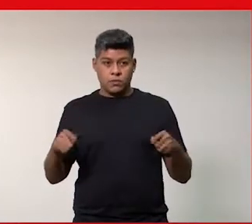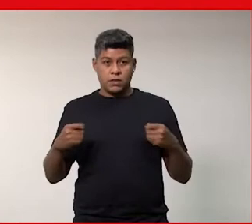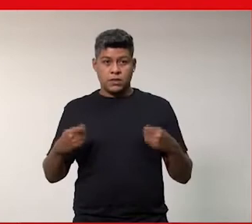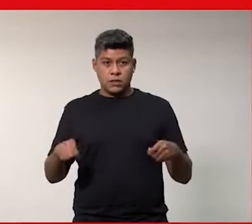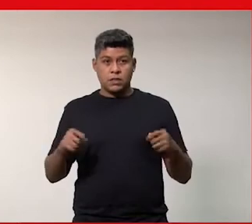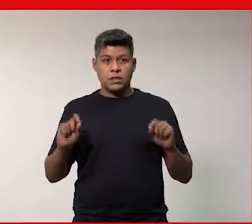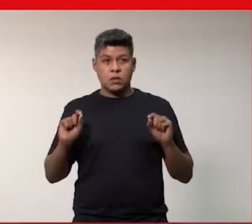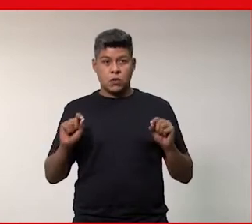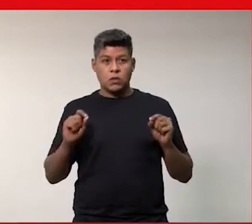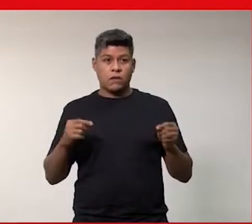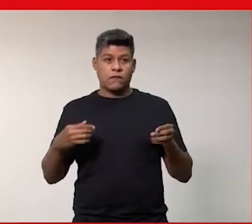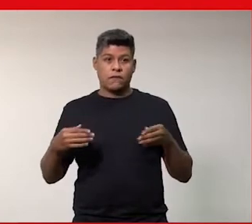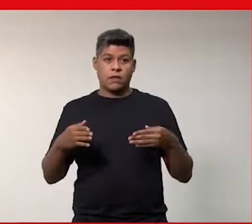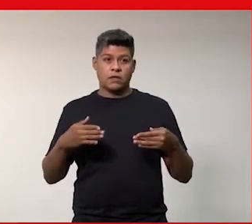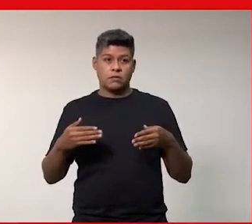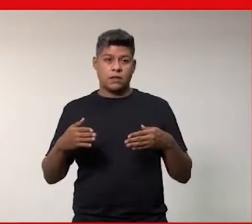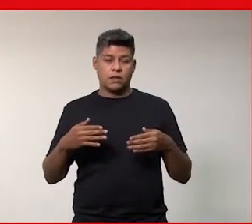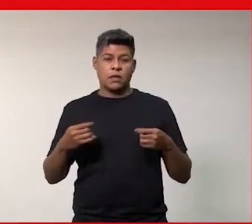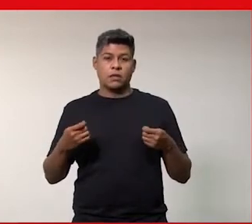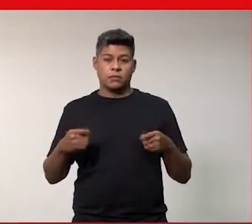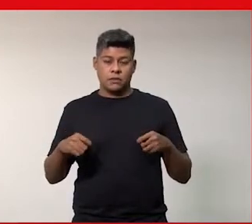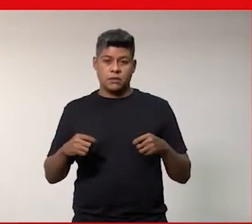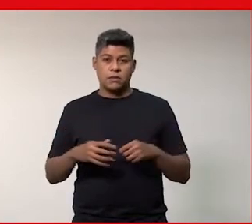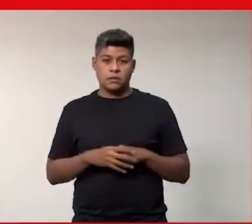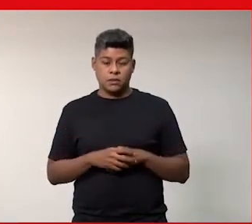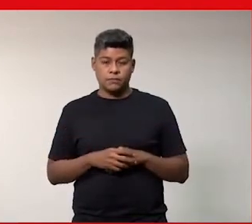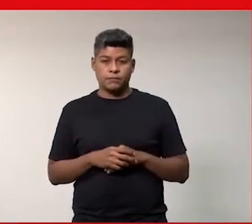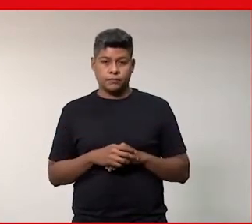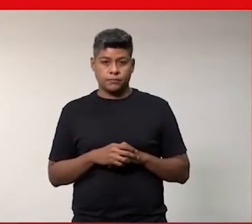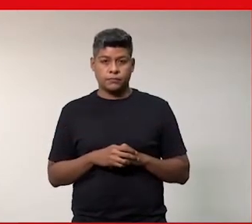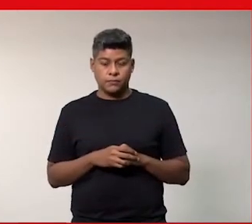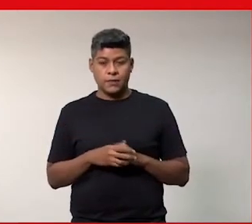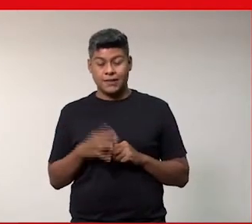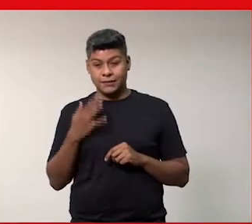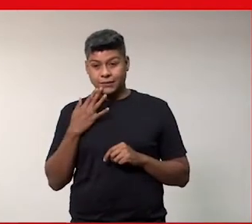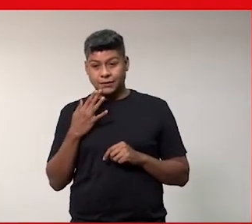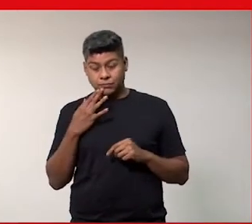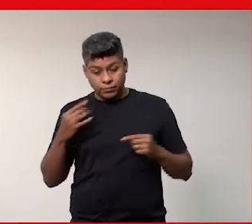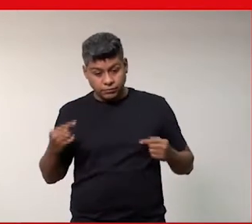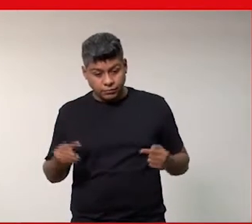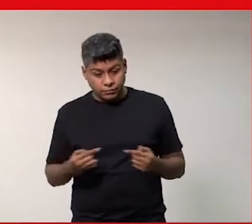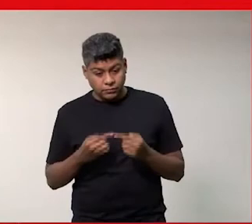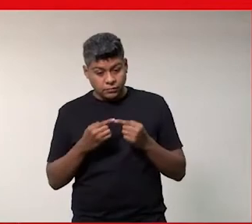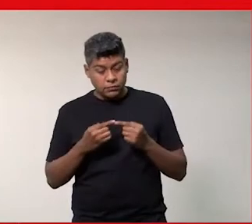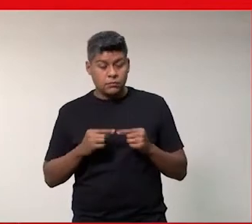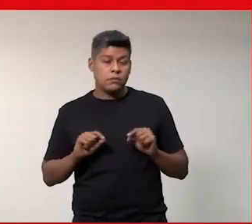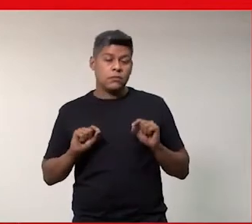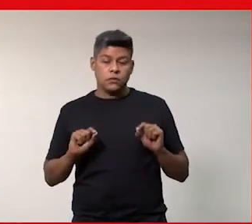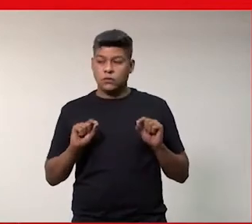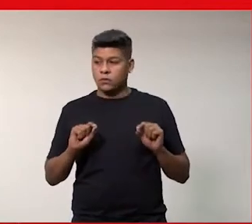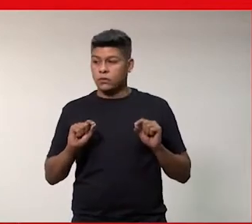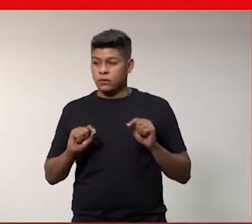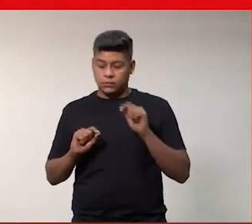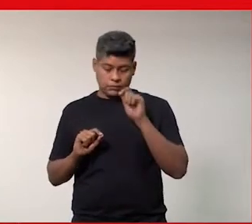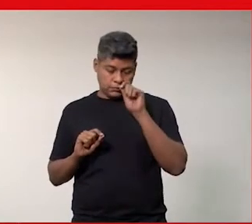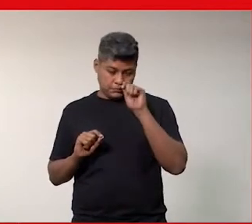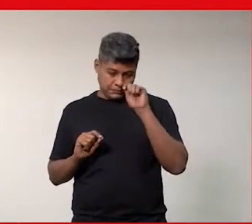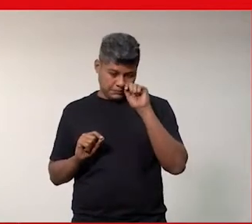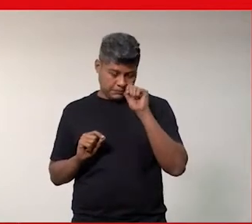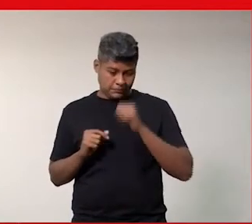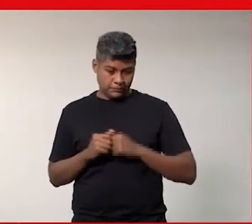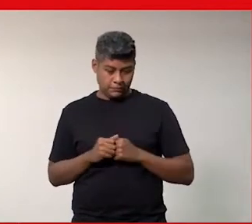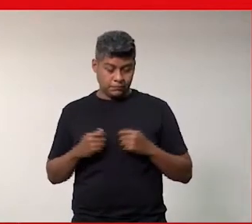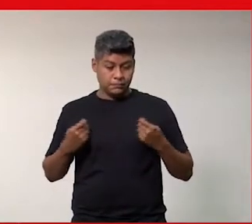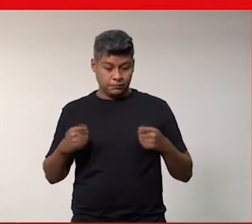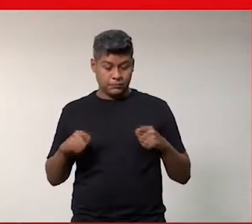ser flexível né ele não tem que estar com as suas ele não tem que